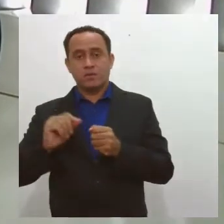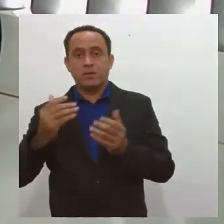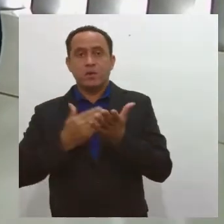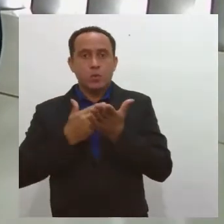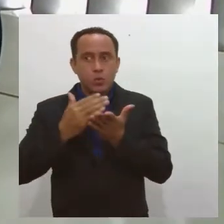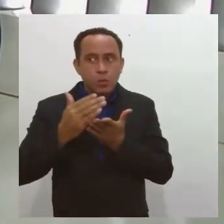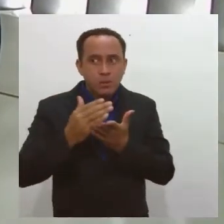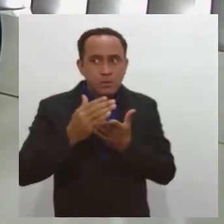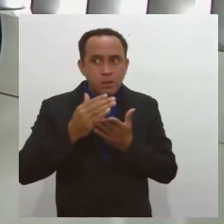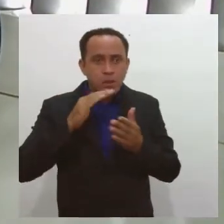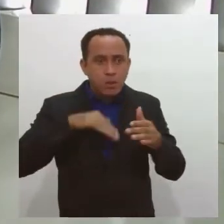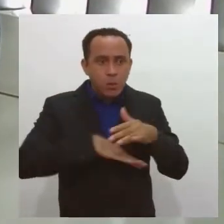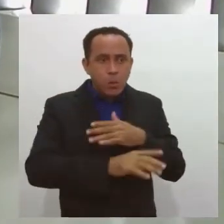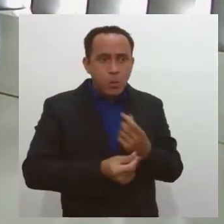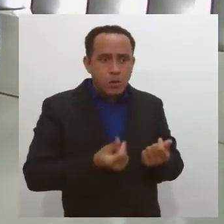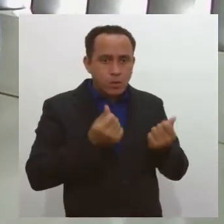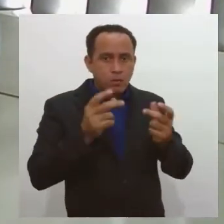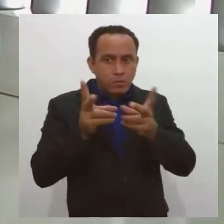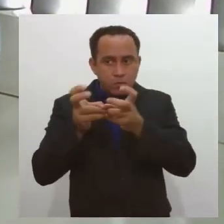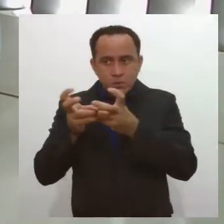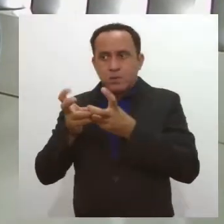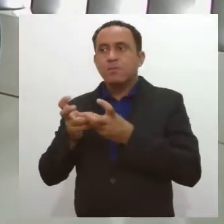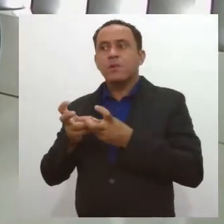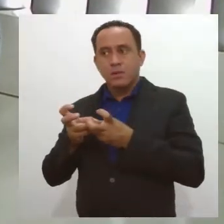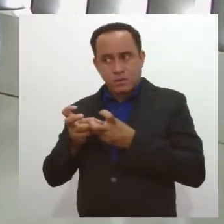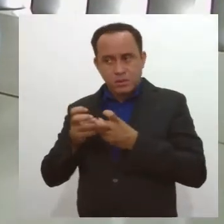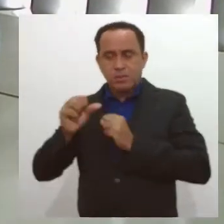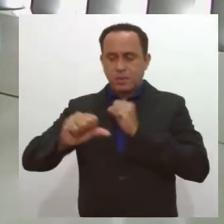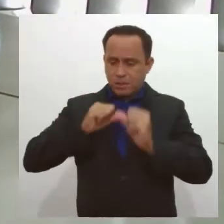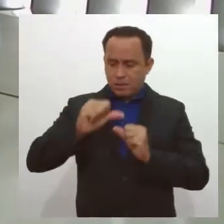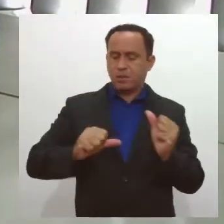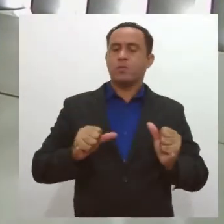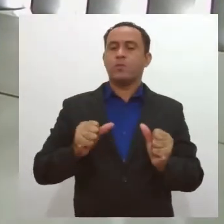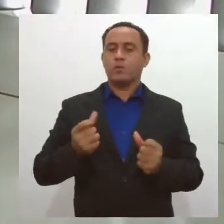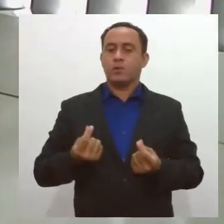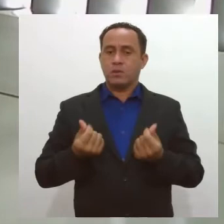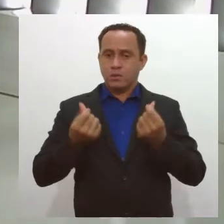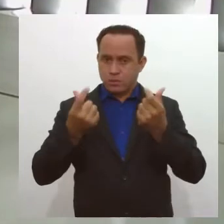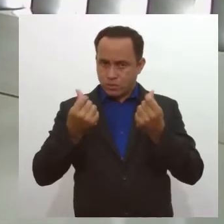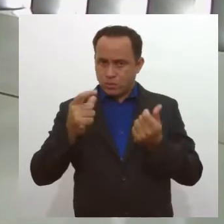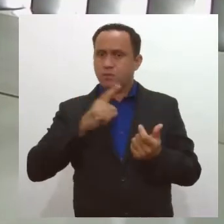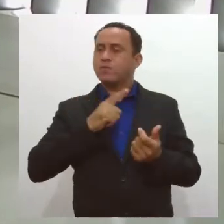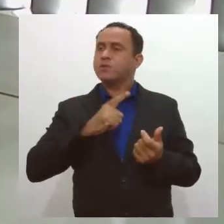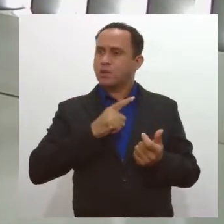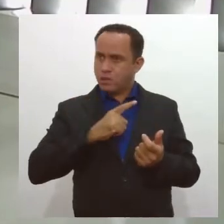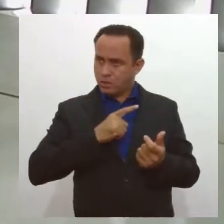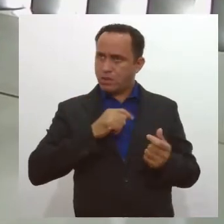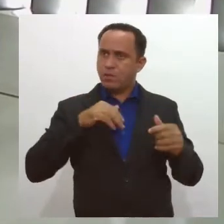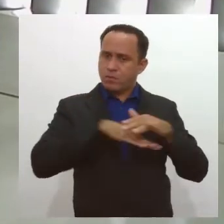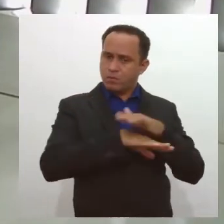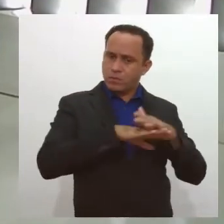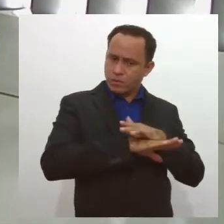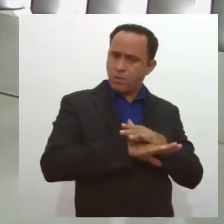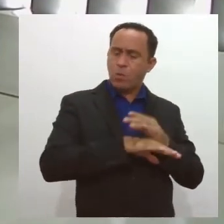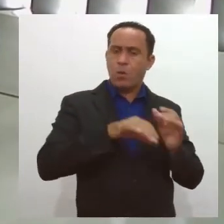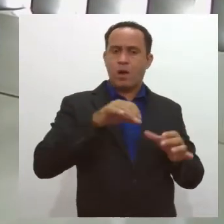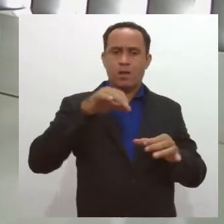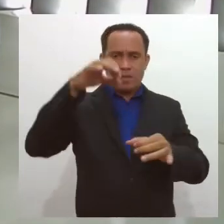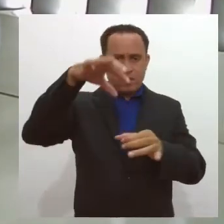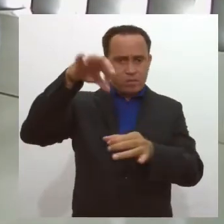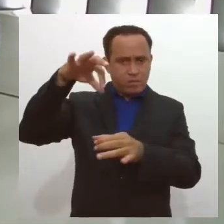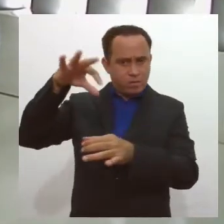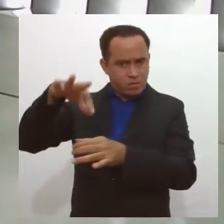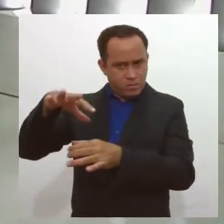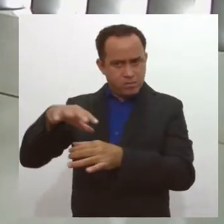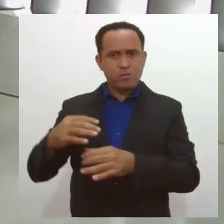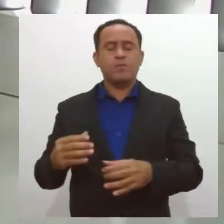a fazer, você percebe realmente que tem mudanças no seu dinheiro. Sobra dinheiro que você achava que não sobrava, que não tinha. Mas, realmente, por